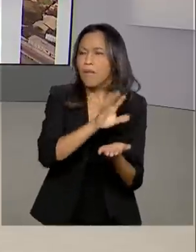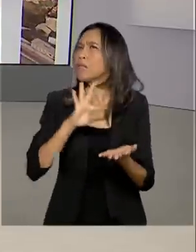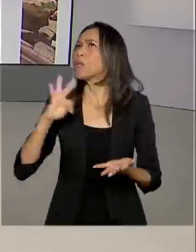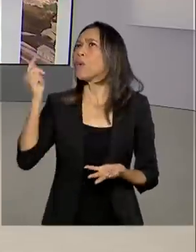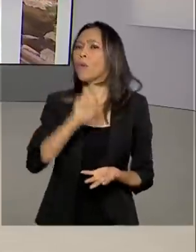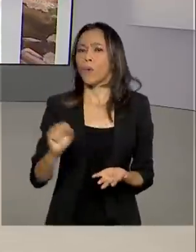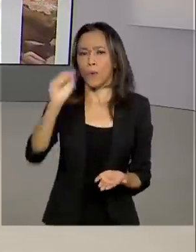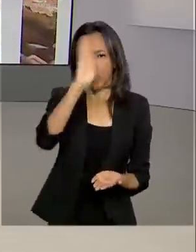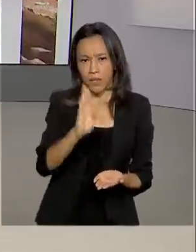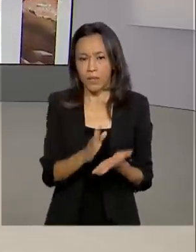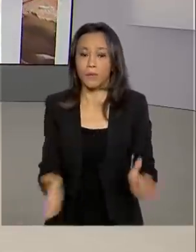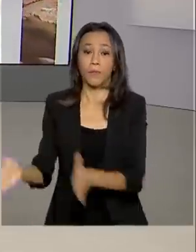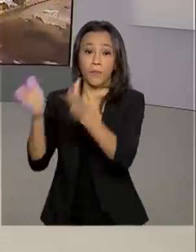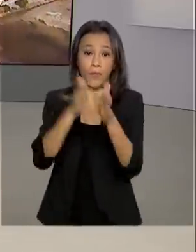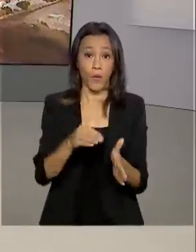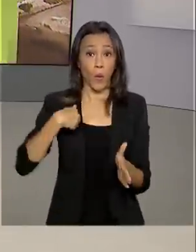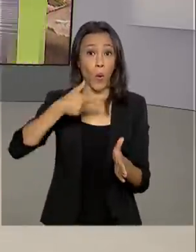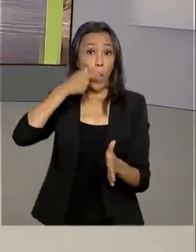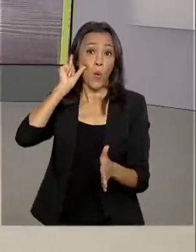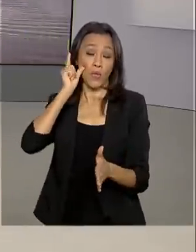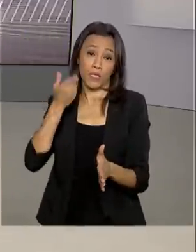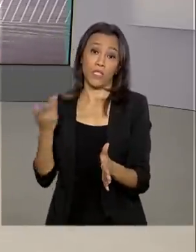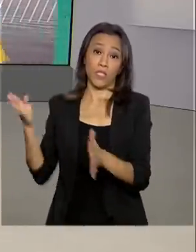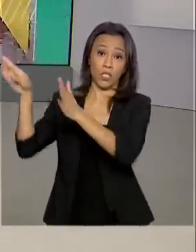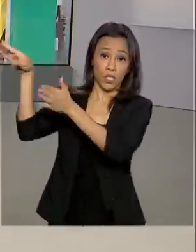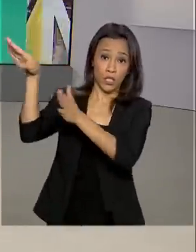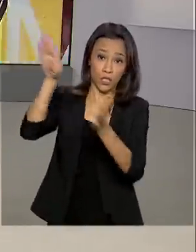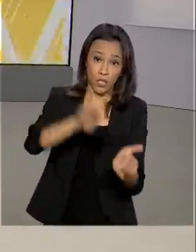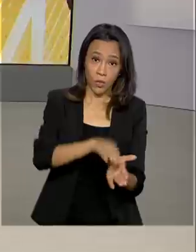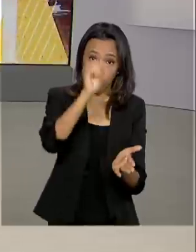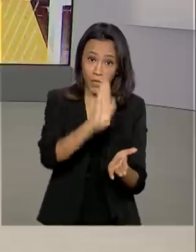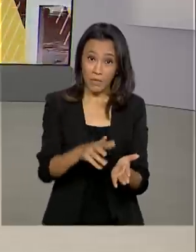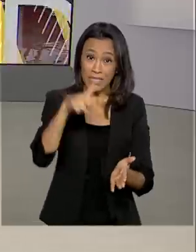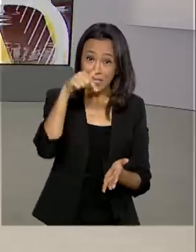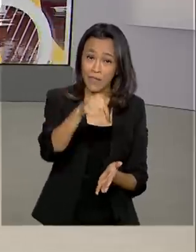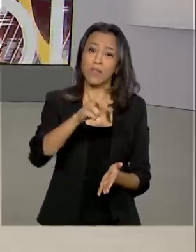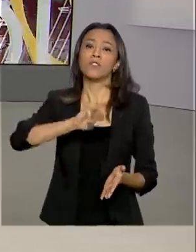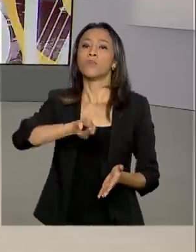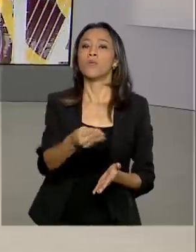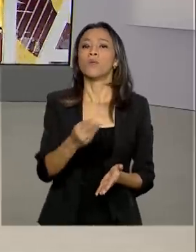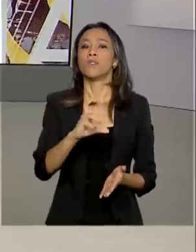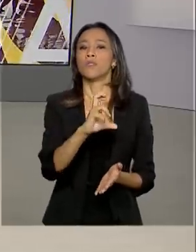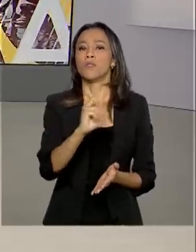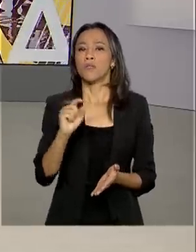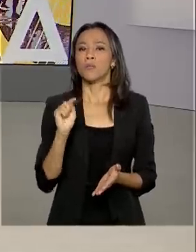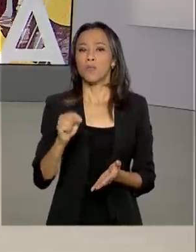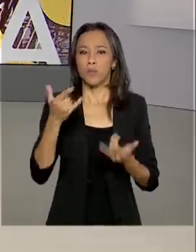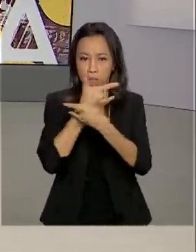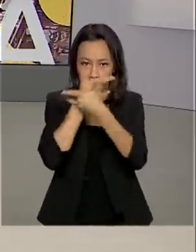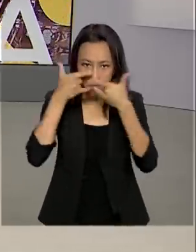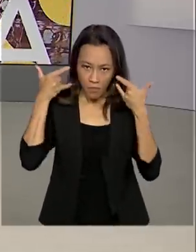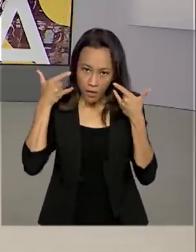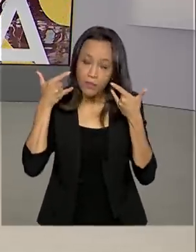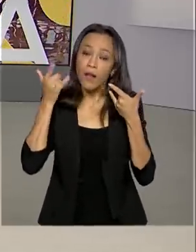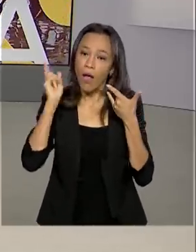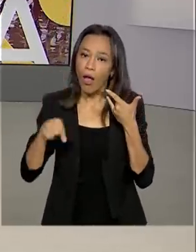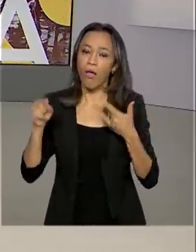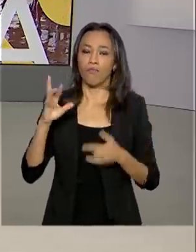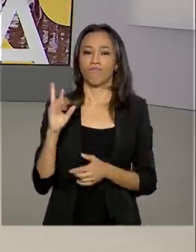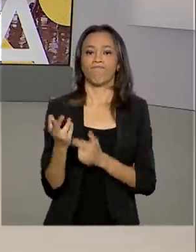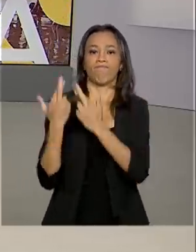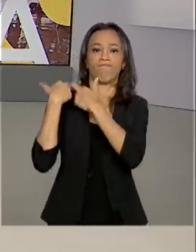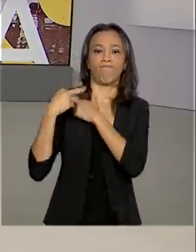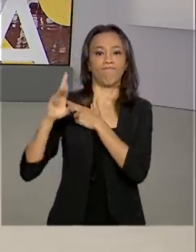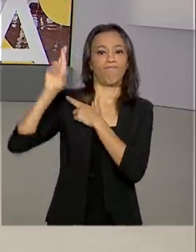Chegou ontem ao Brasil mais um carregamento de 7 milhões e meio de máscaras cirúrgicas. A operação foi coordenada pelo Ministério da